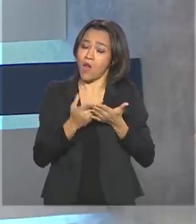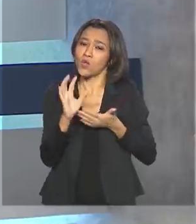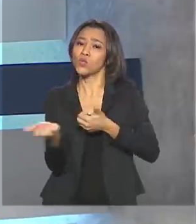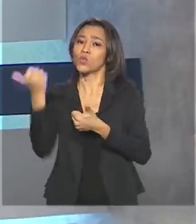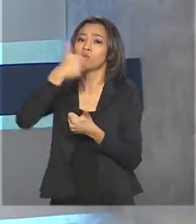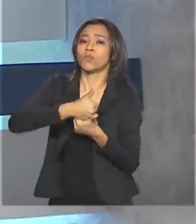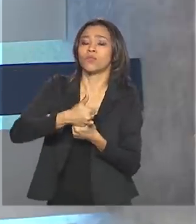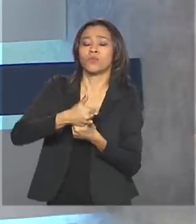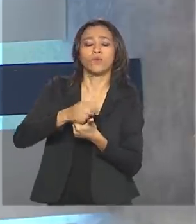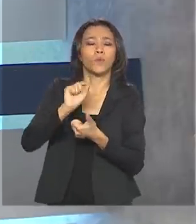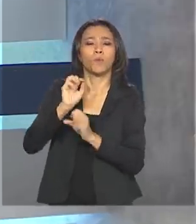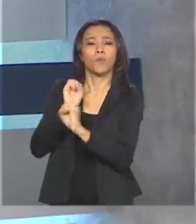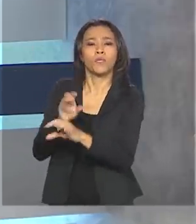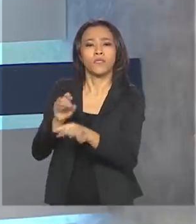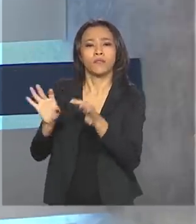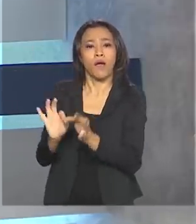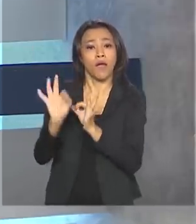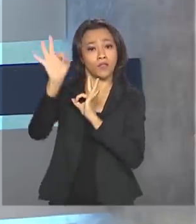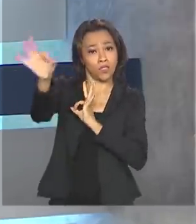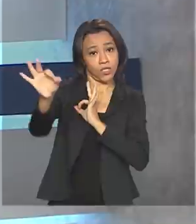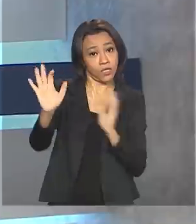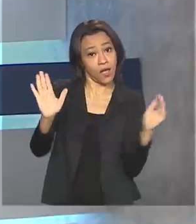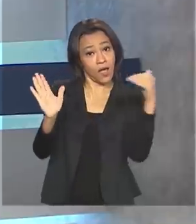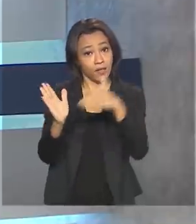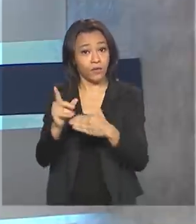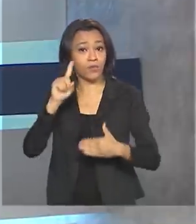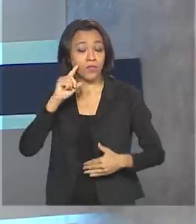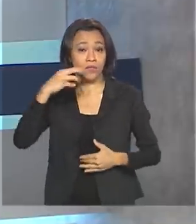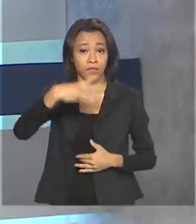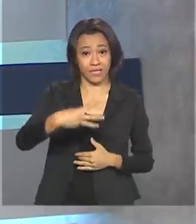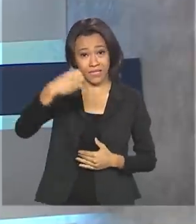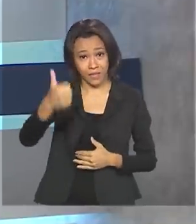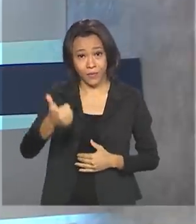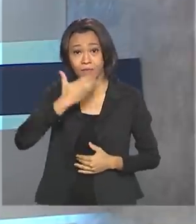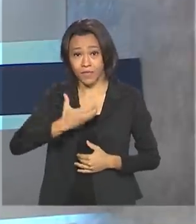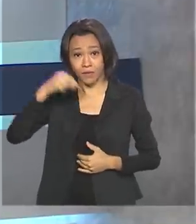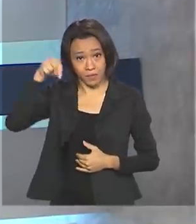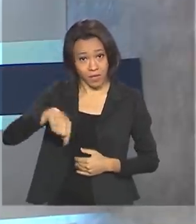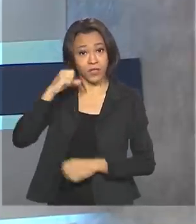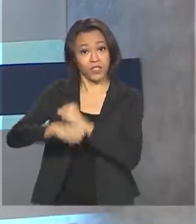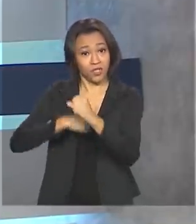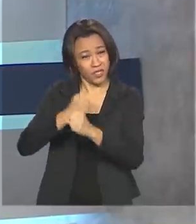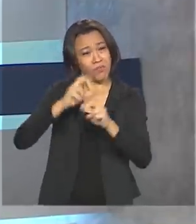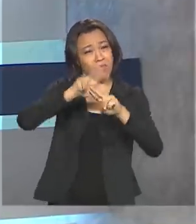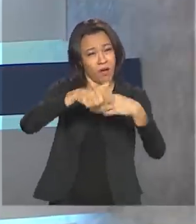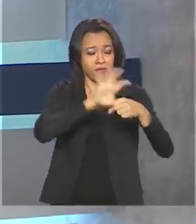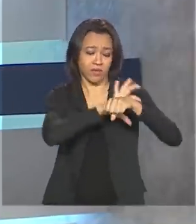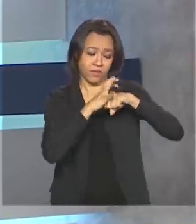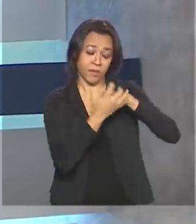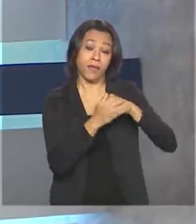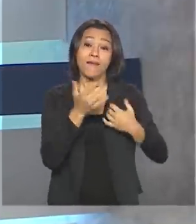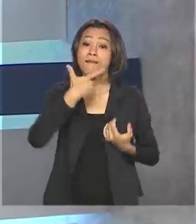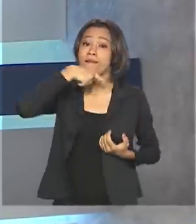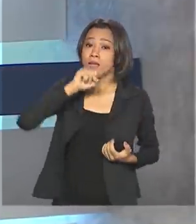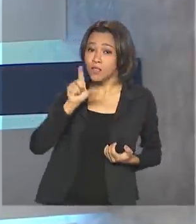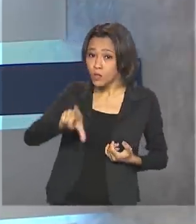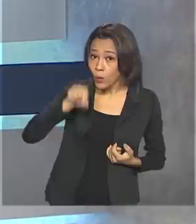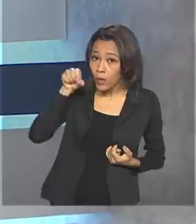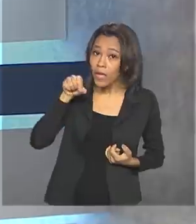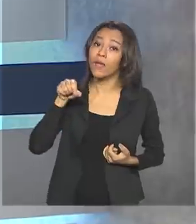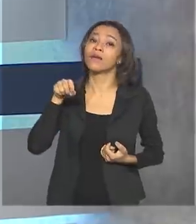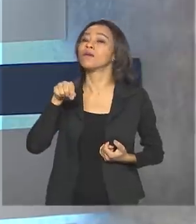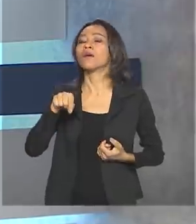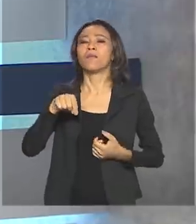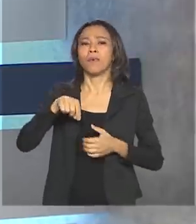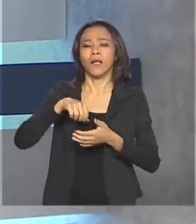por aulas à distância até 31 de dezembro deste ano por causa da pandemia. Quem optar pela suspensão das aulas poderá